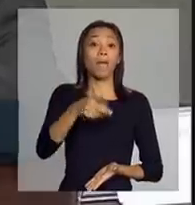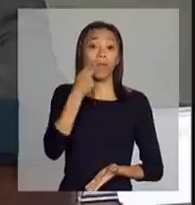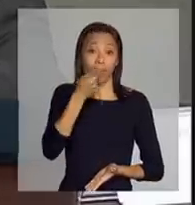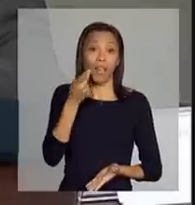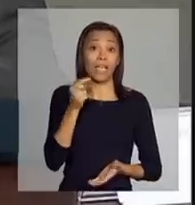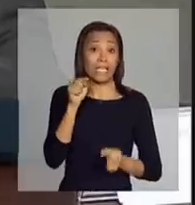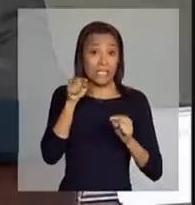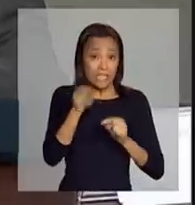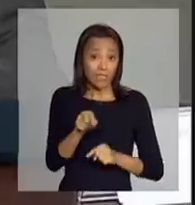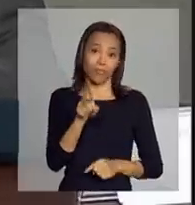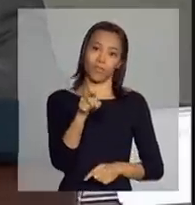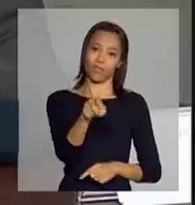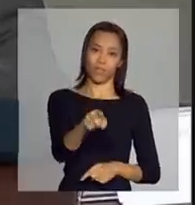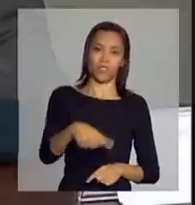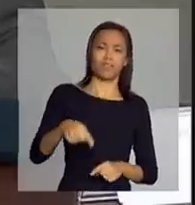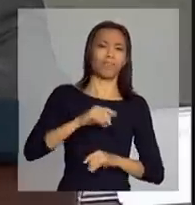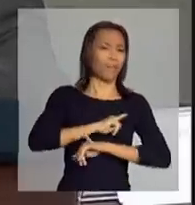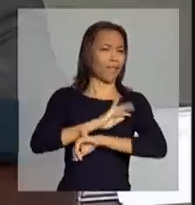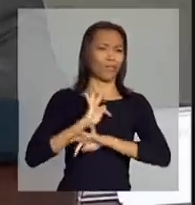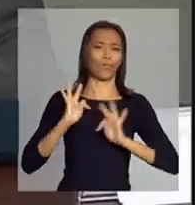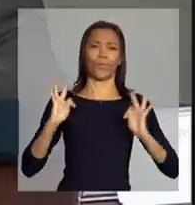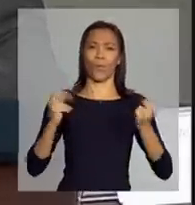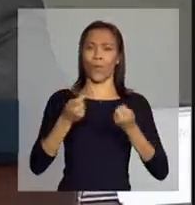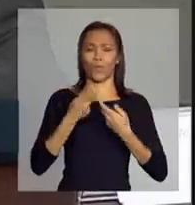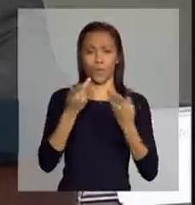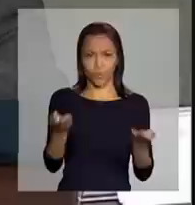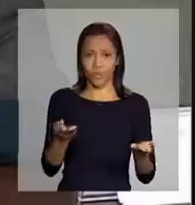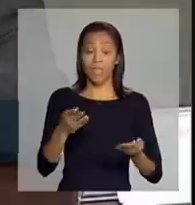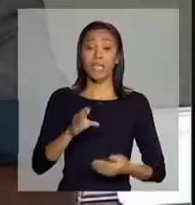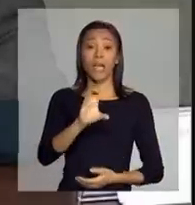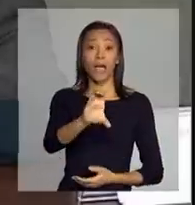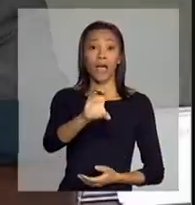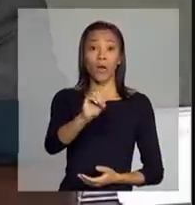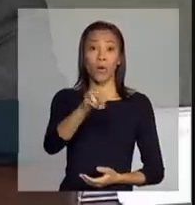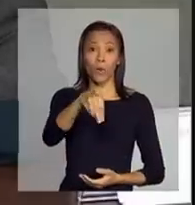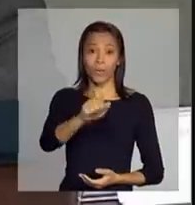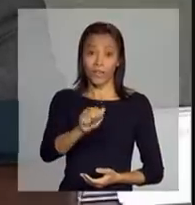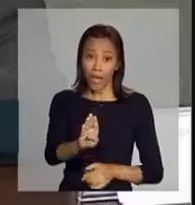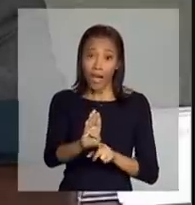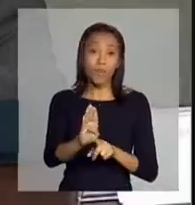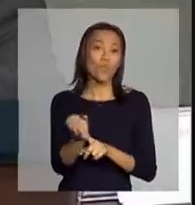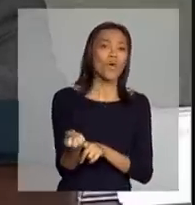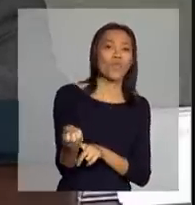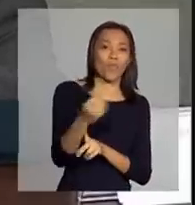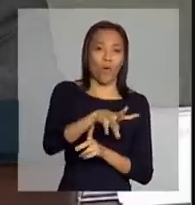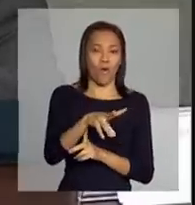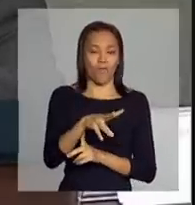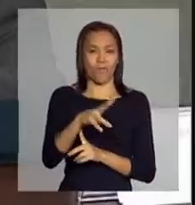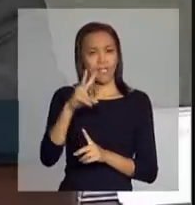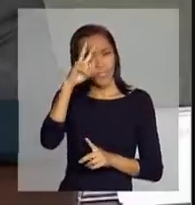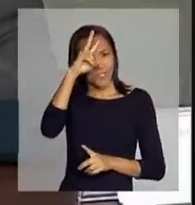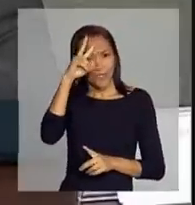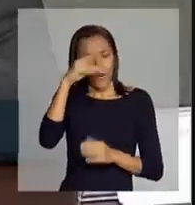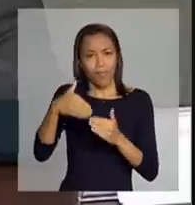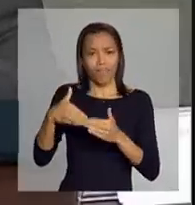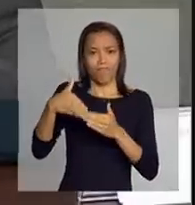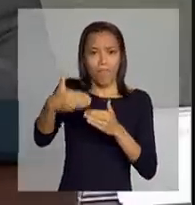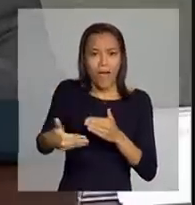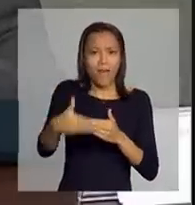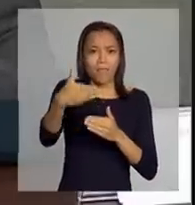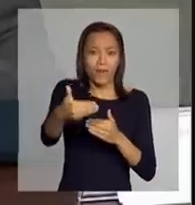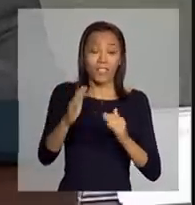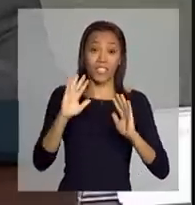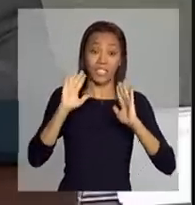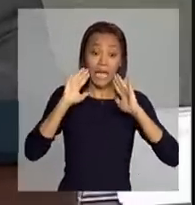dizer isso, de público, que a Conab realmente entra na nova fase de valorização da